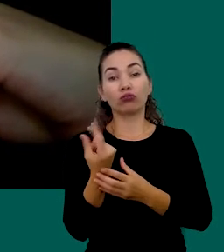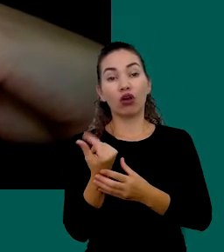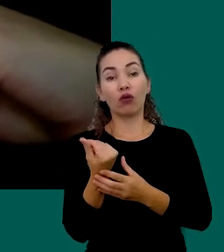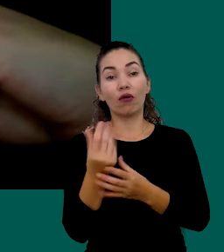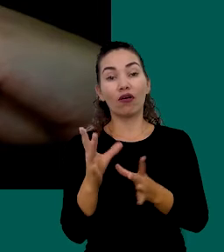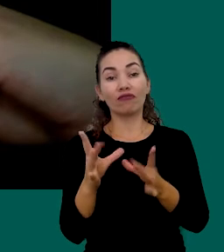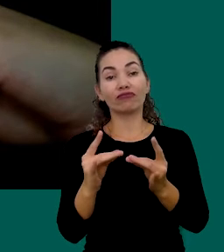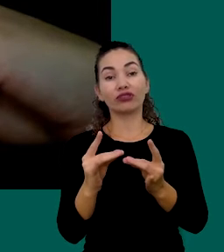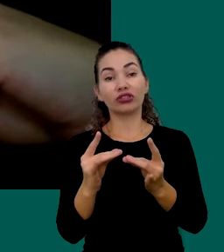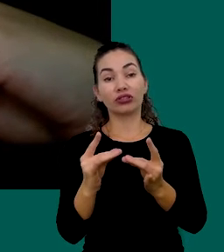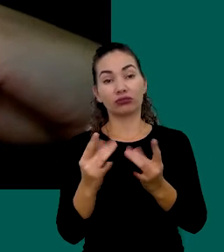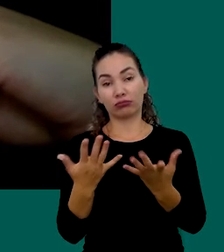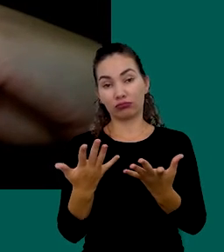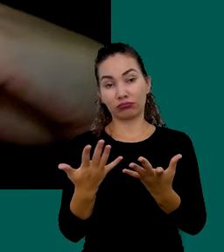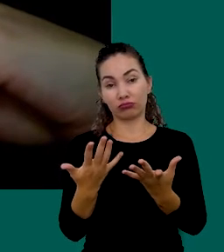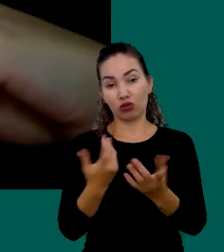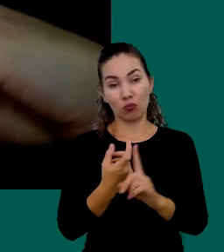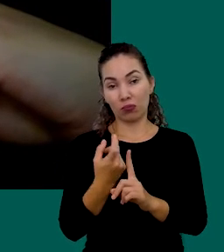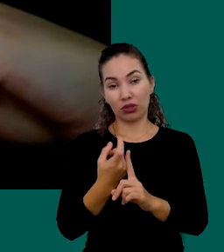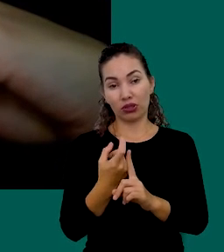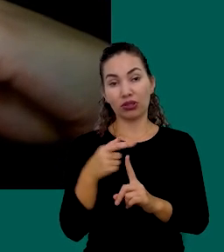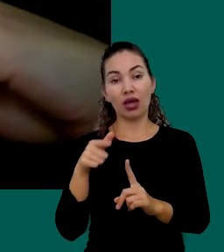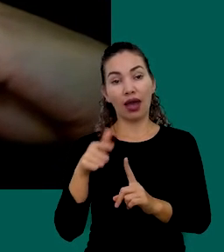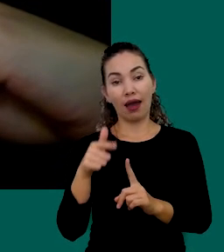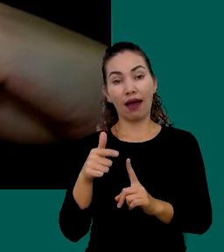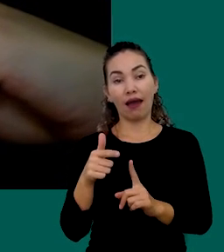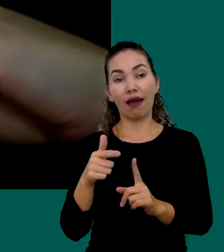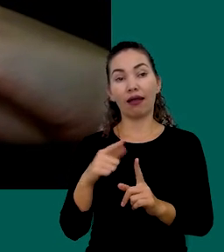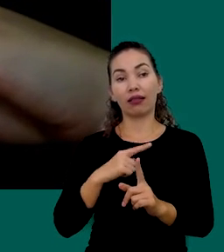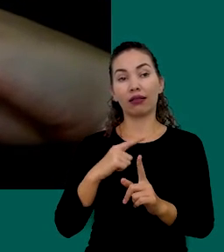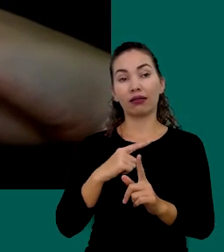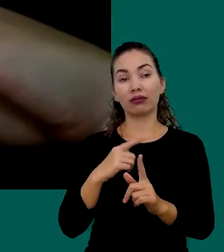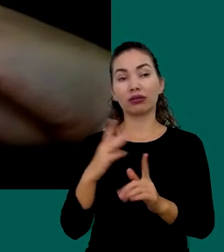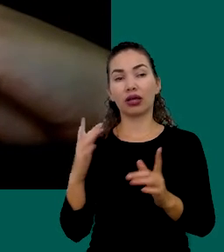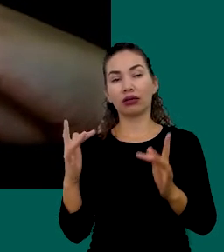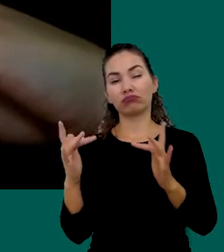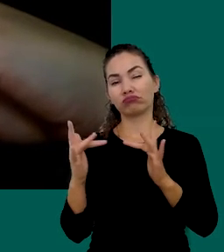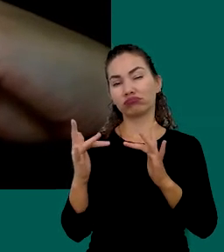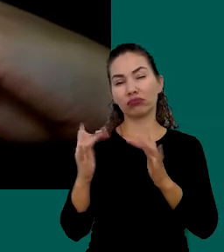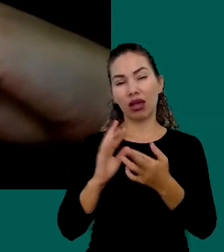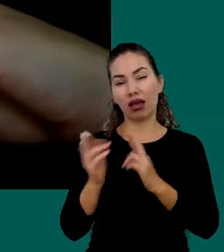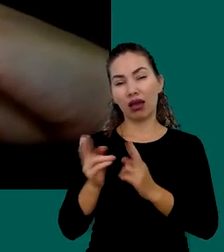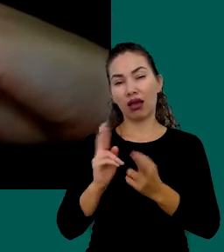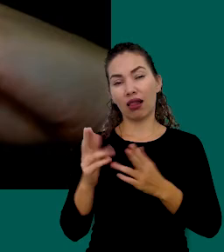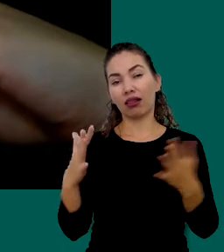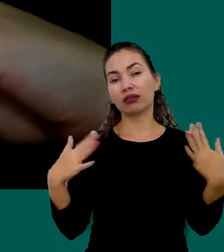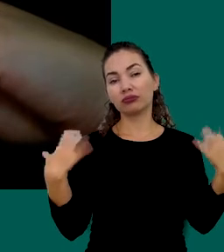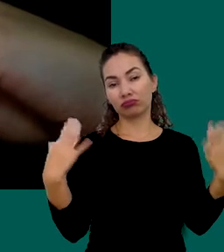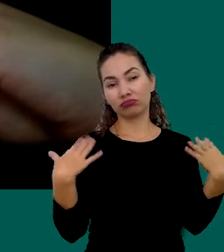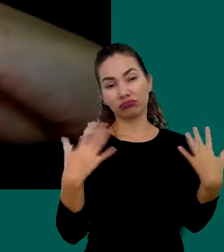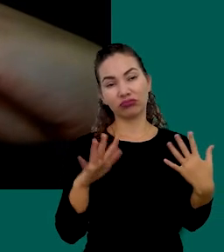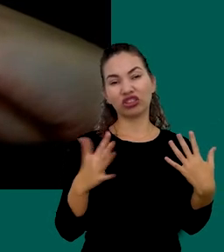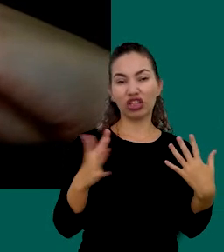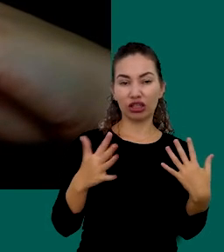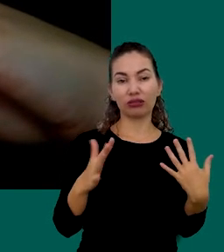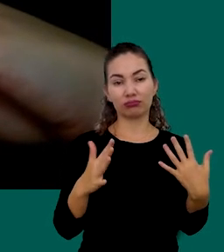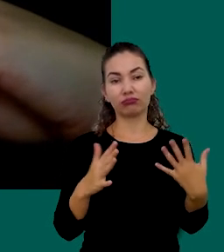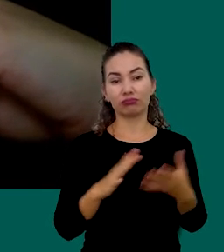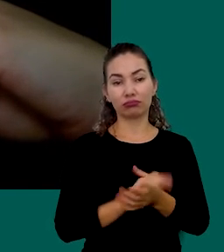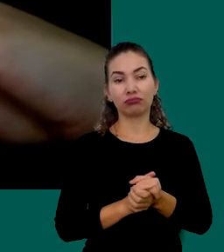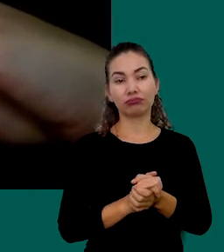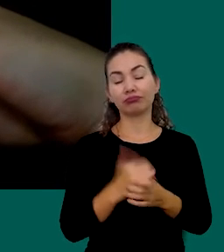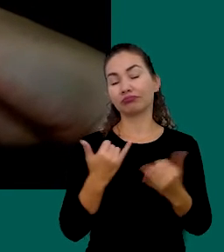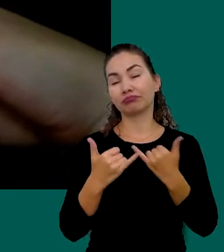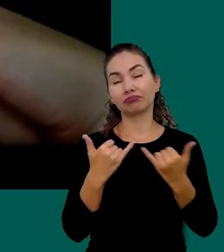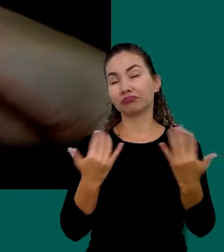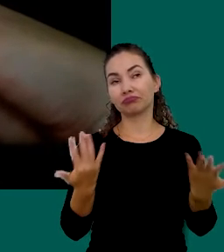Ou Previsível Elas Geralmente Estão Mais Ligadas Ao Nosso Lazer Como